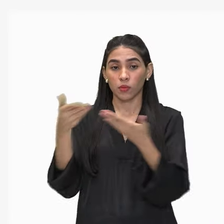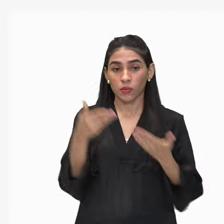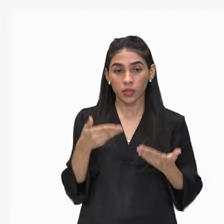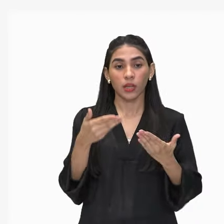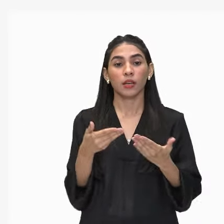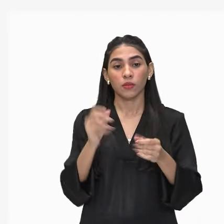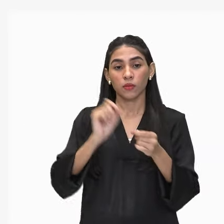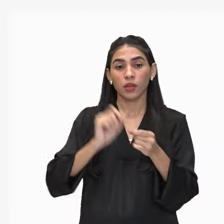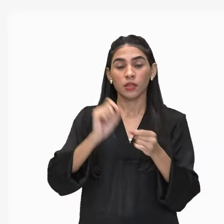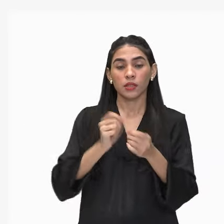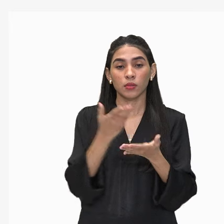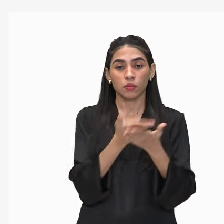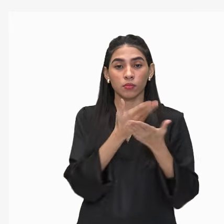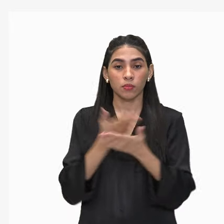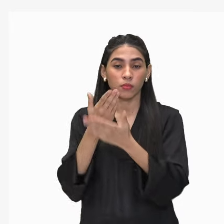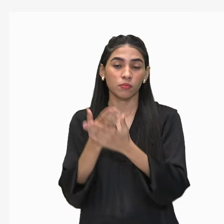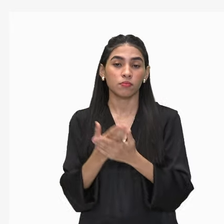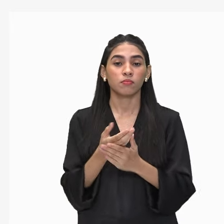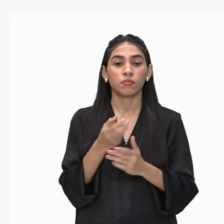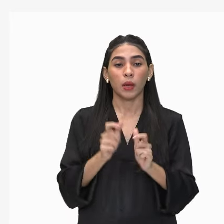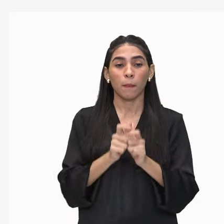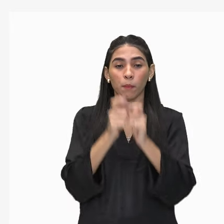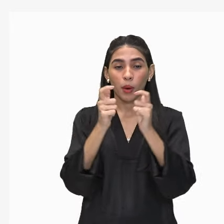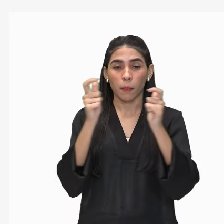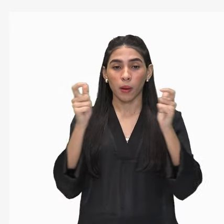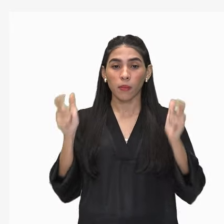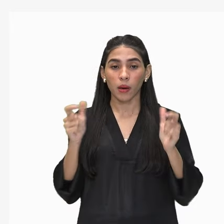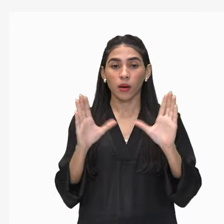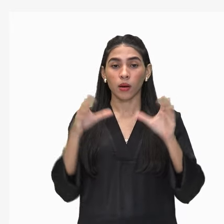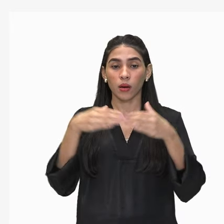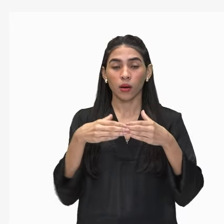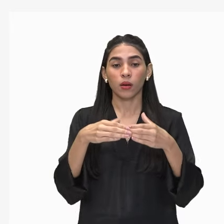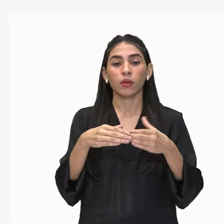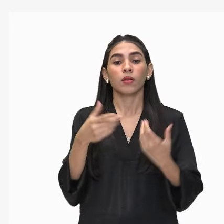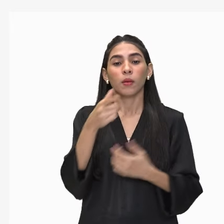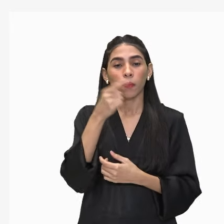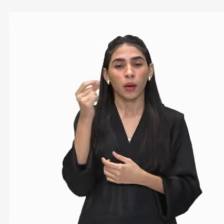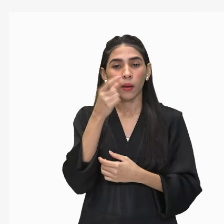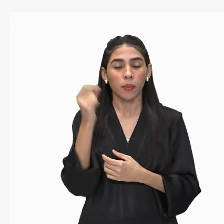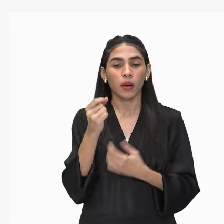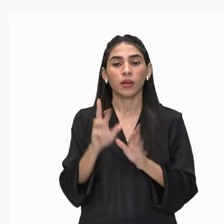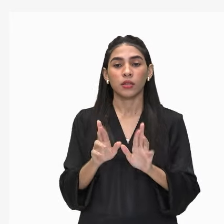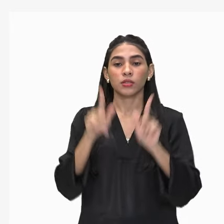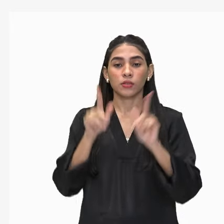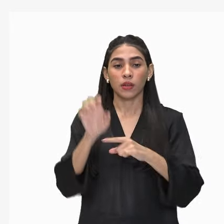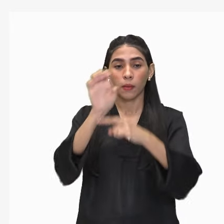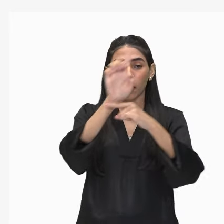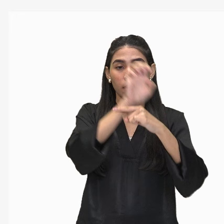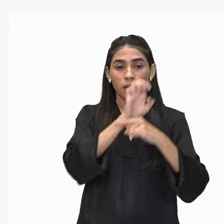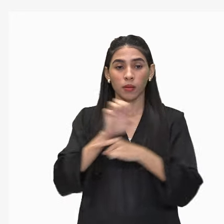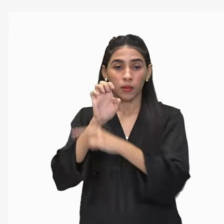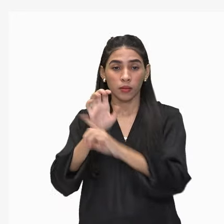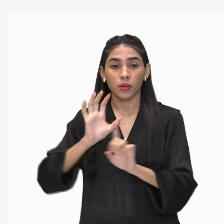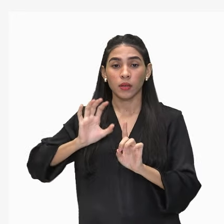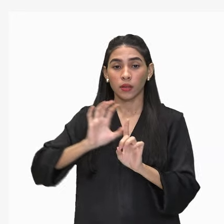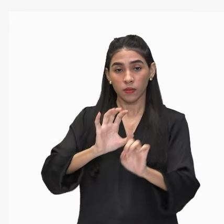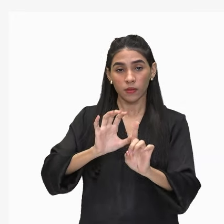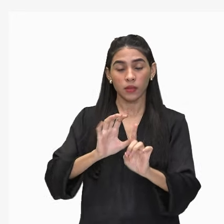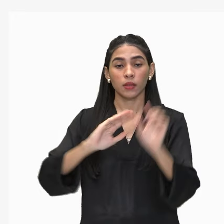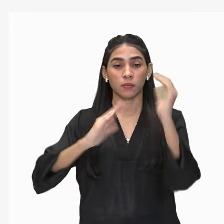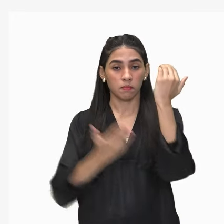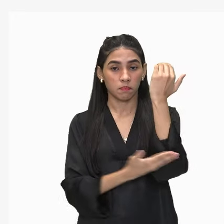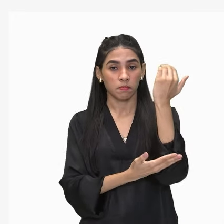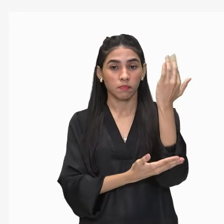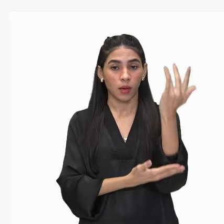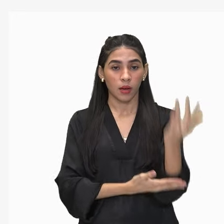um estudo do possível crescimento de populações de roedores em cinco diferentes regiões impactadas pelo